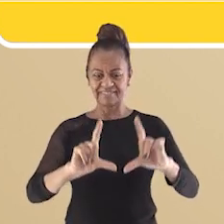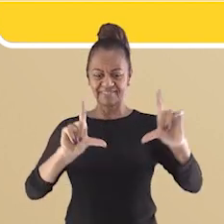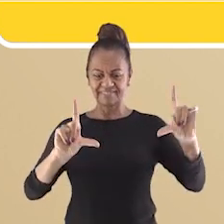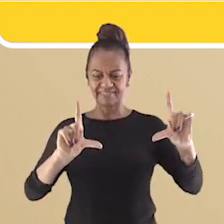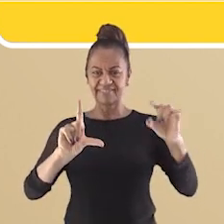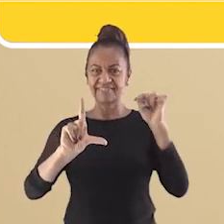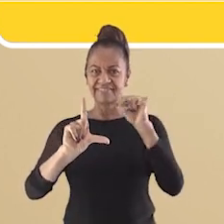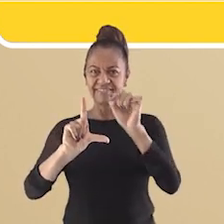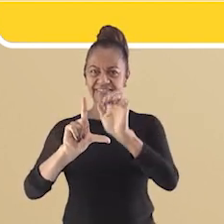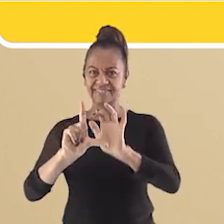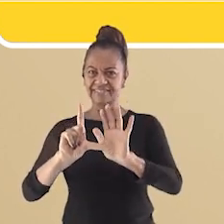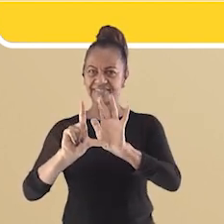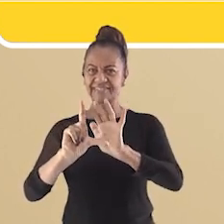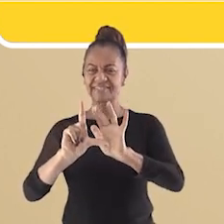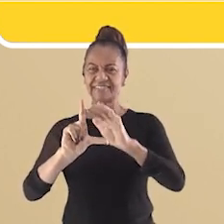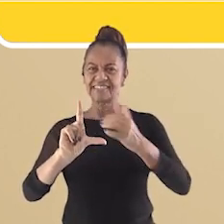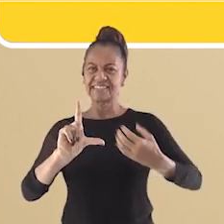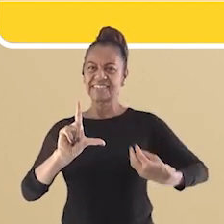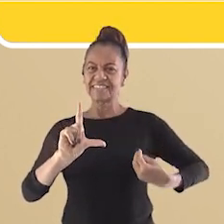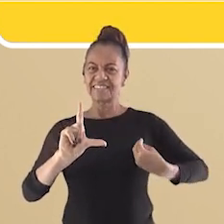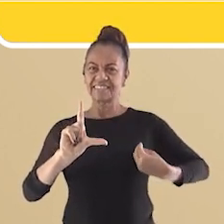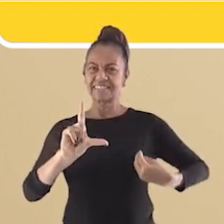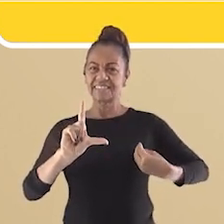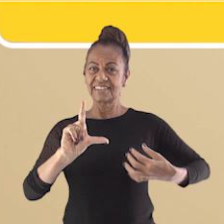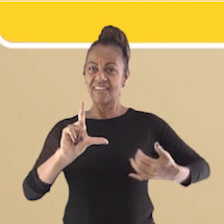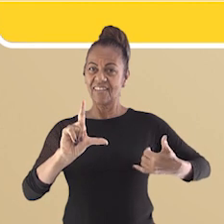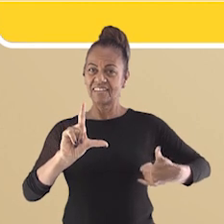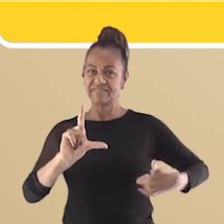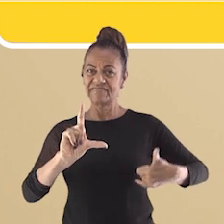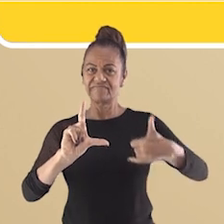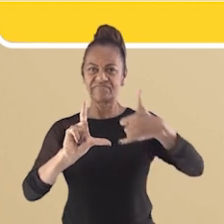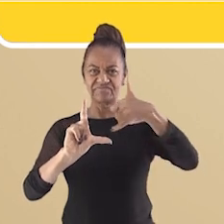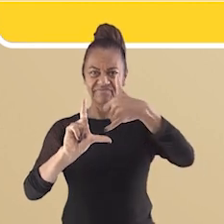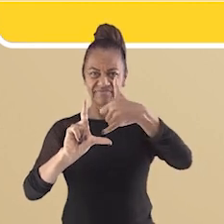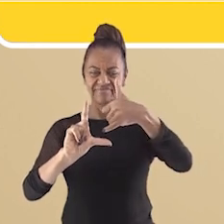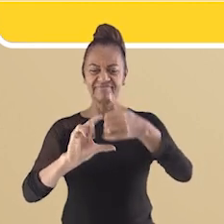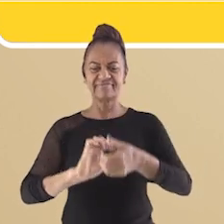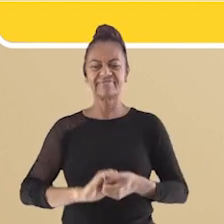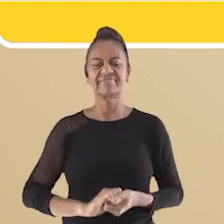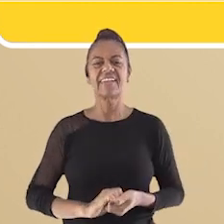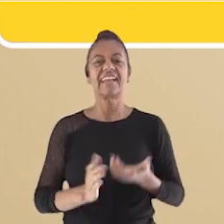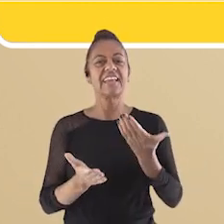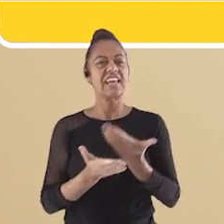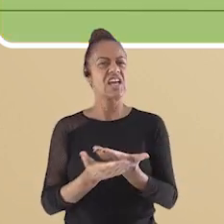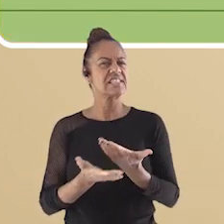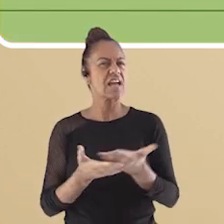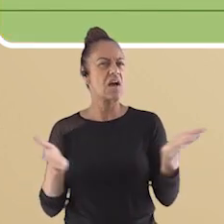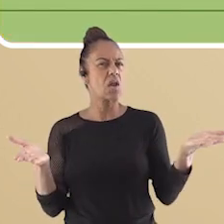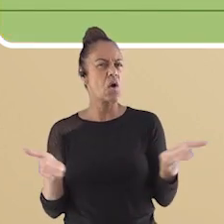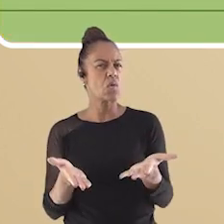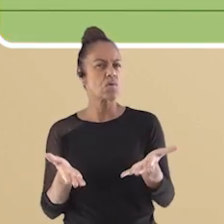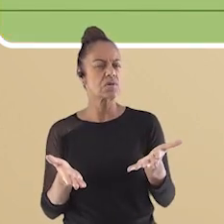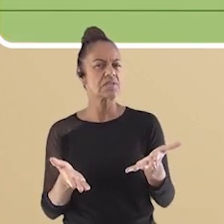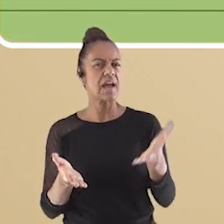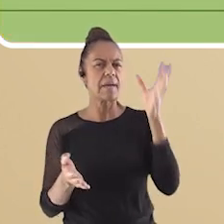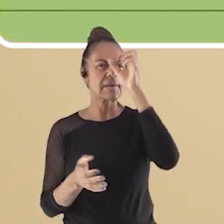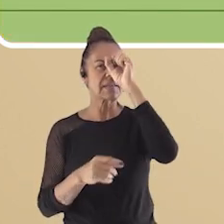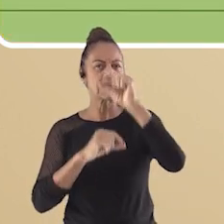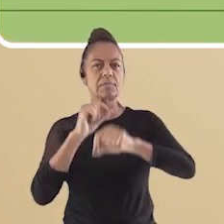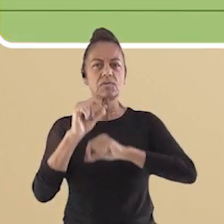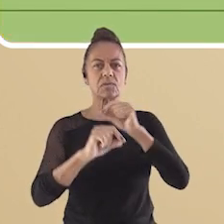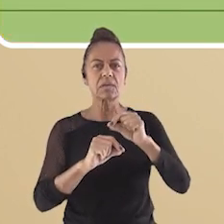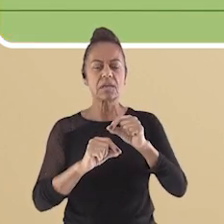antes que nossa aula termine, viu? É através do QR Code que está aí na sua tela. Na nossa aula de hoje, nós